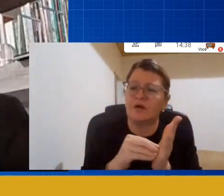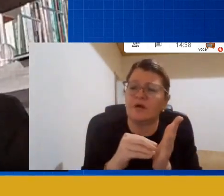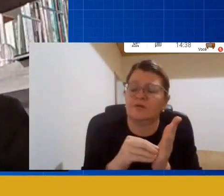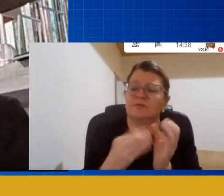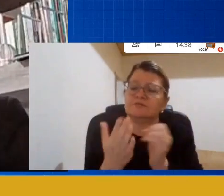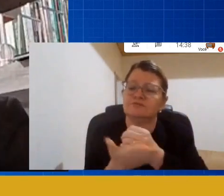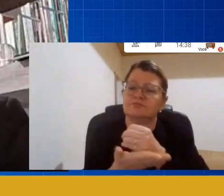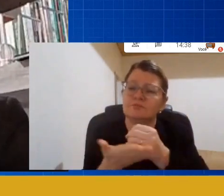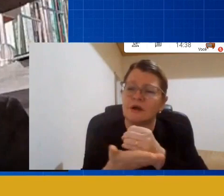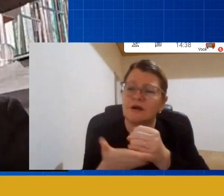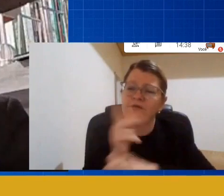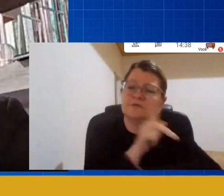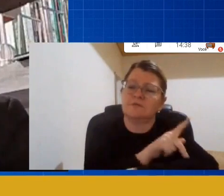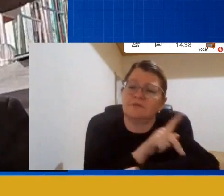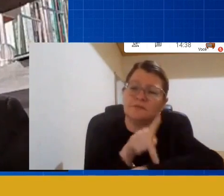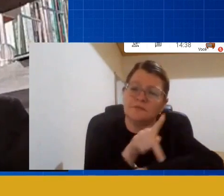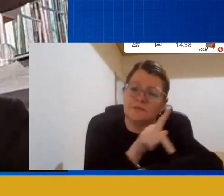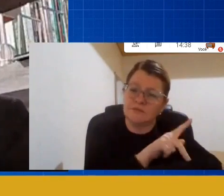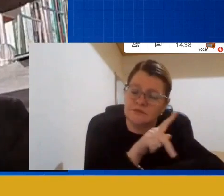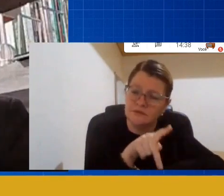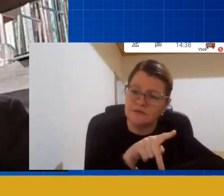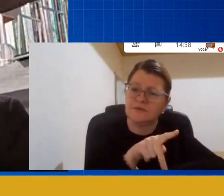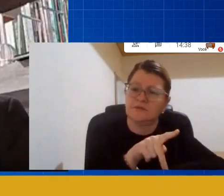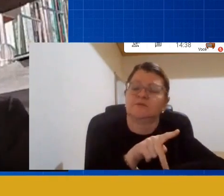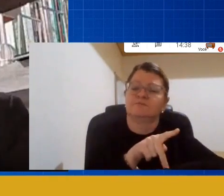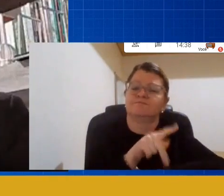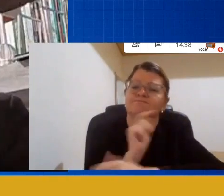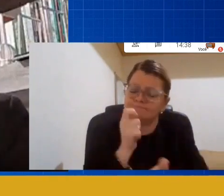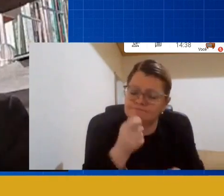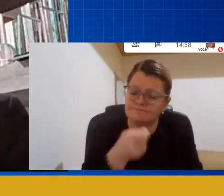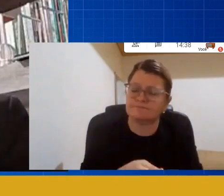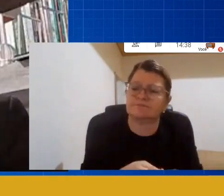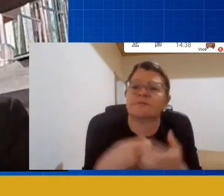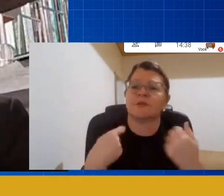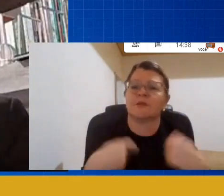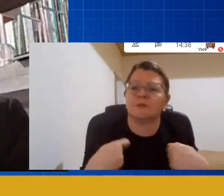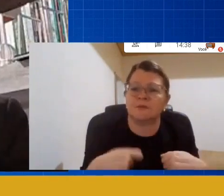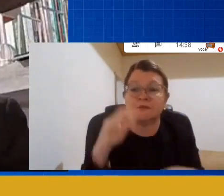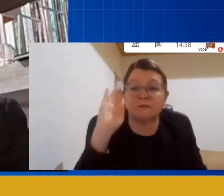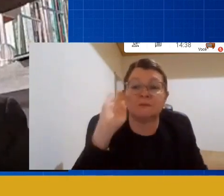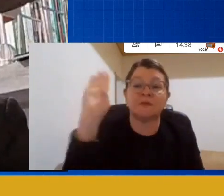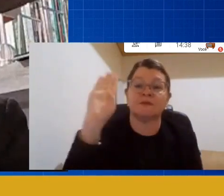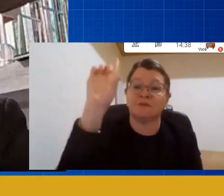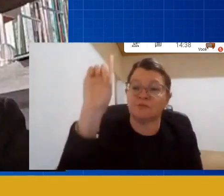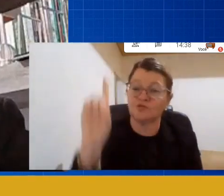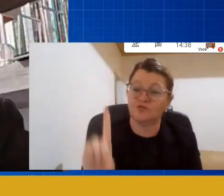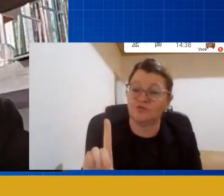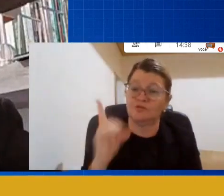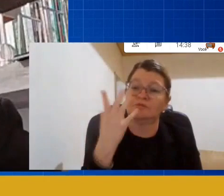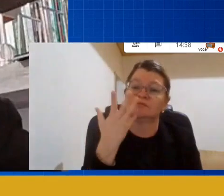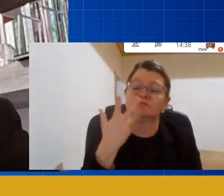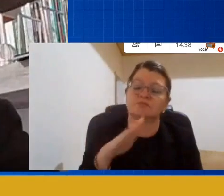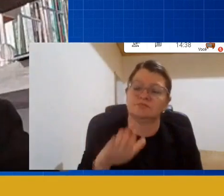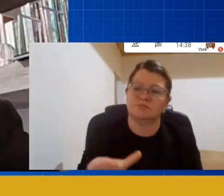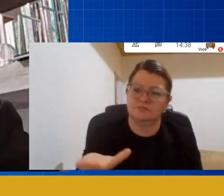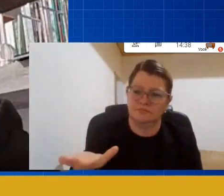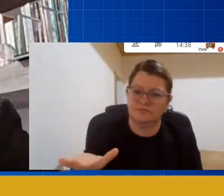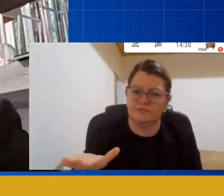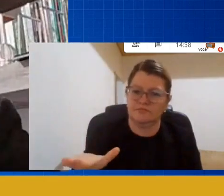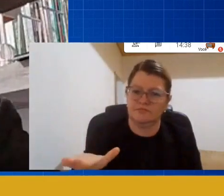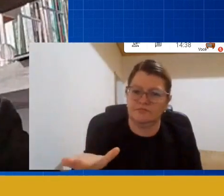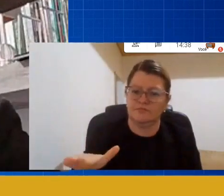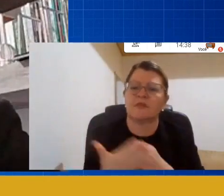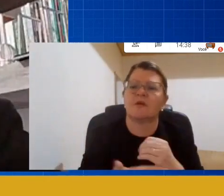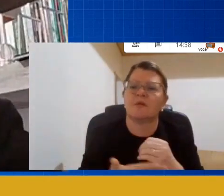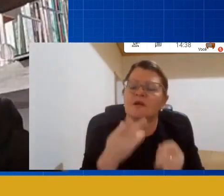que nos impõe a necessidade de garantir esses direitos elementares da criança então quando a base fala em